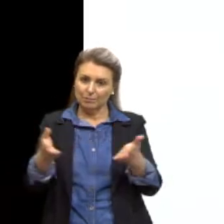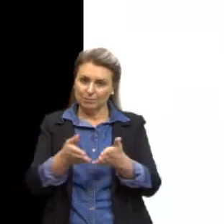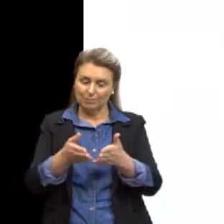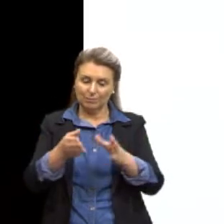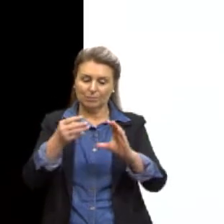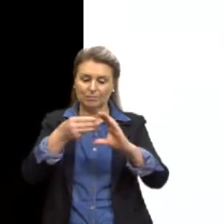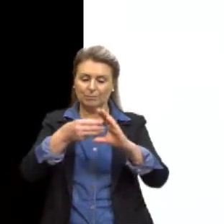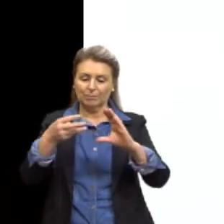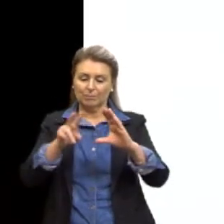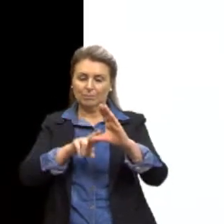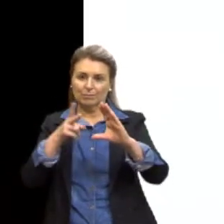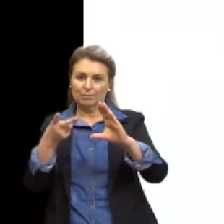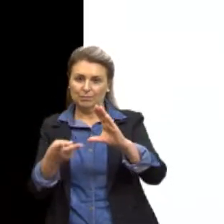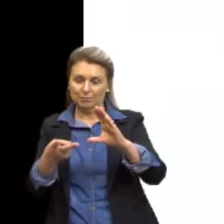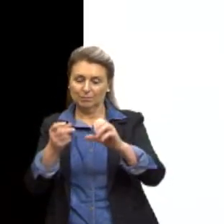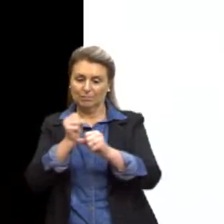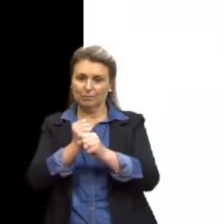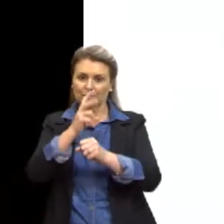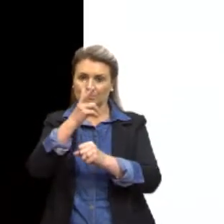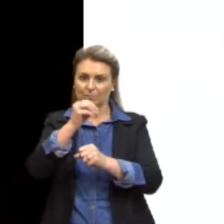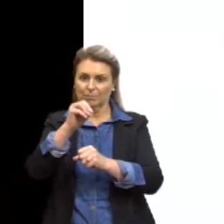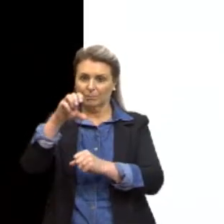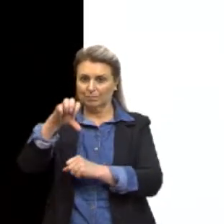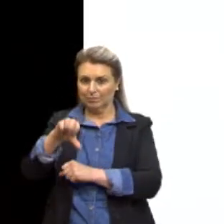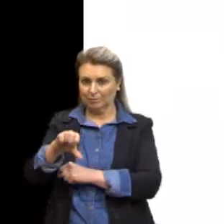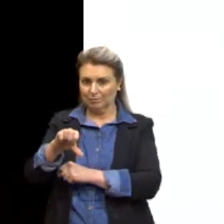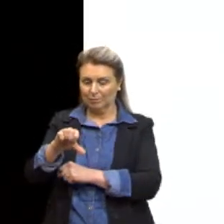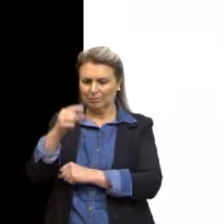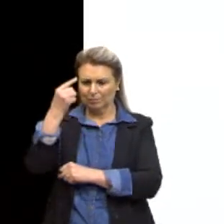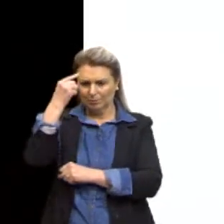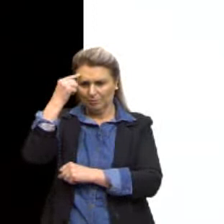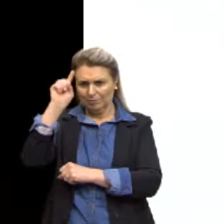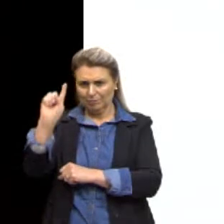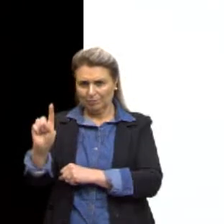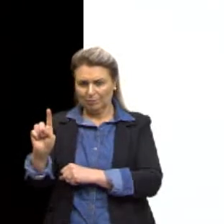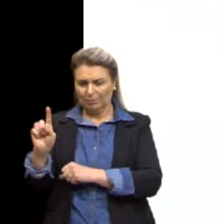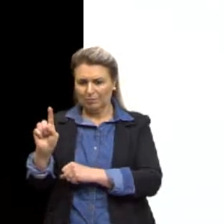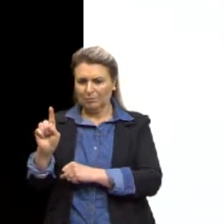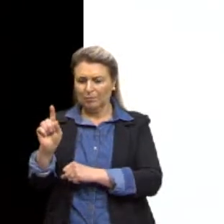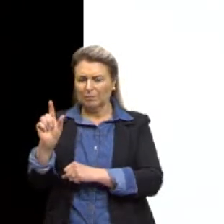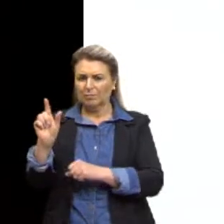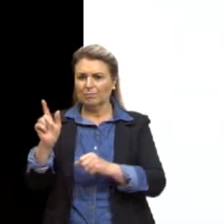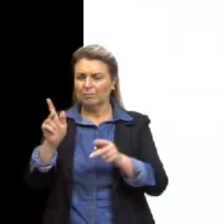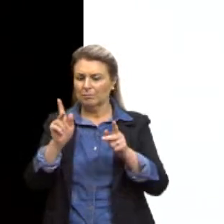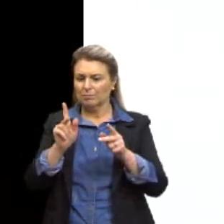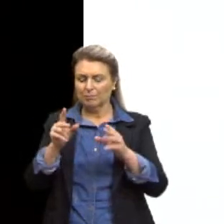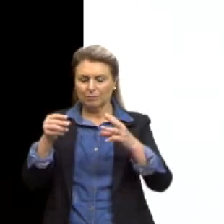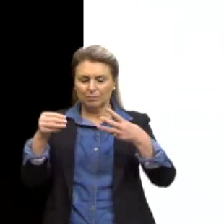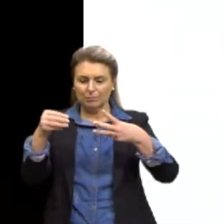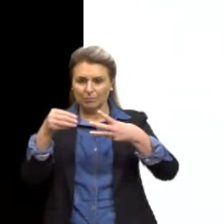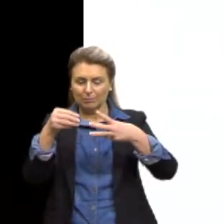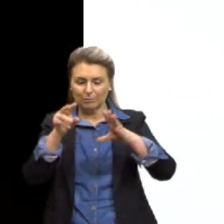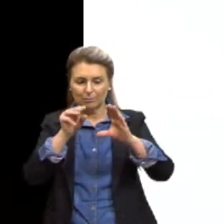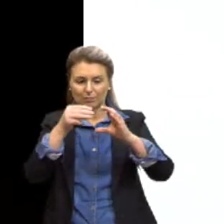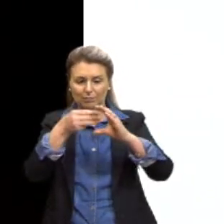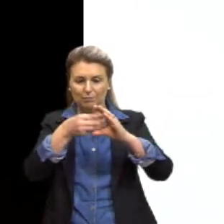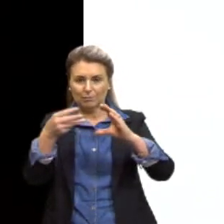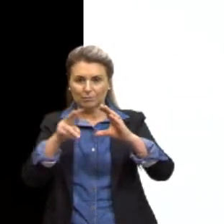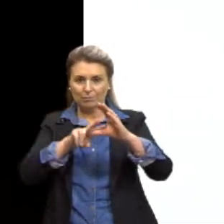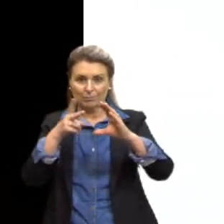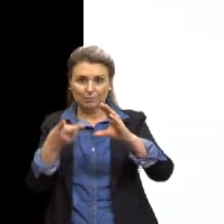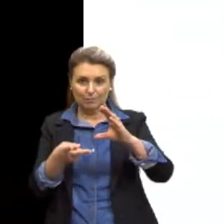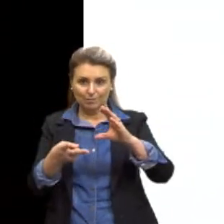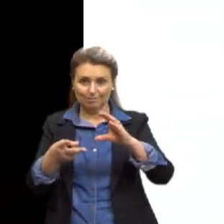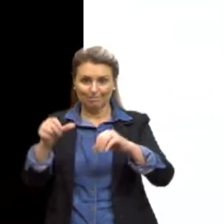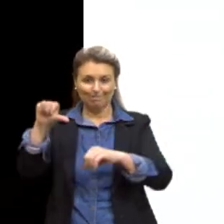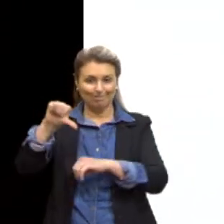De 2009, a ideia de que uma pequena população de células-tronco malignas